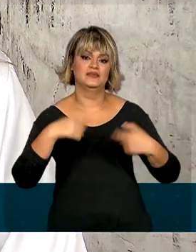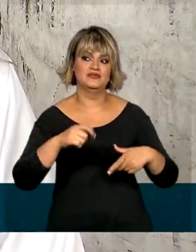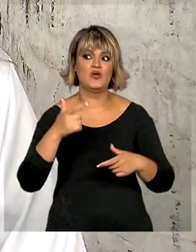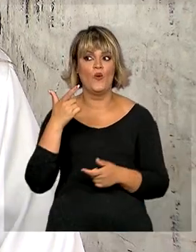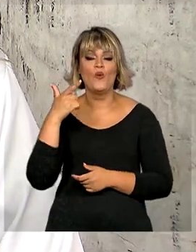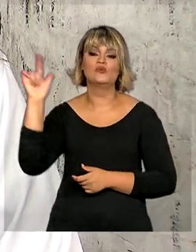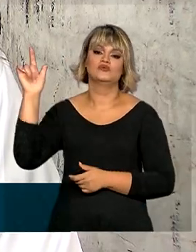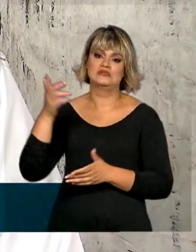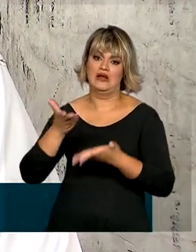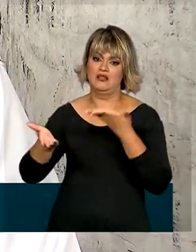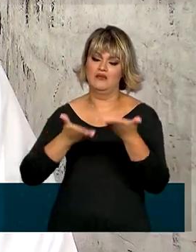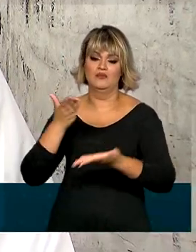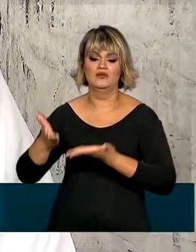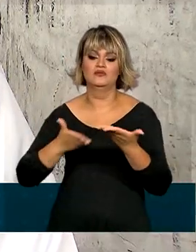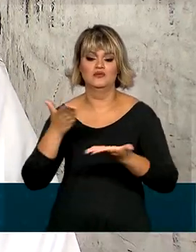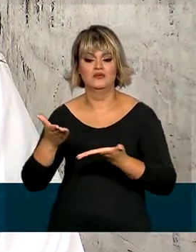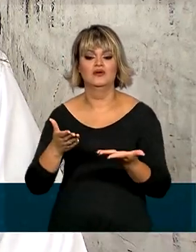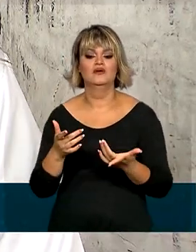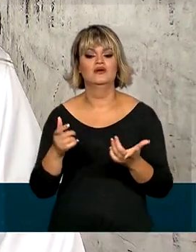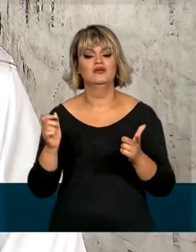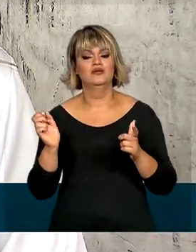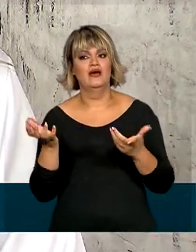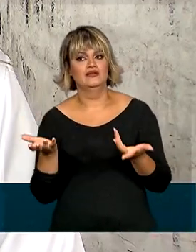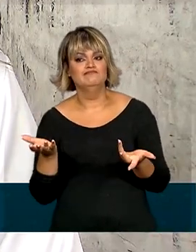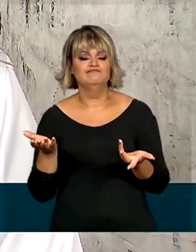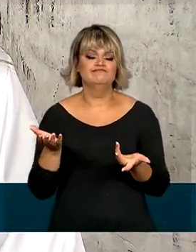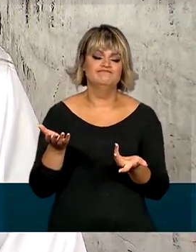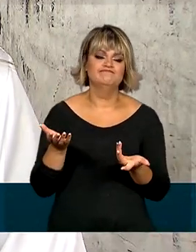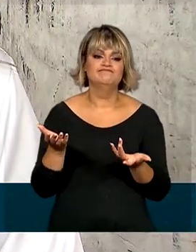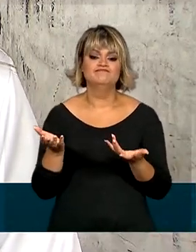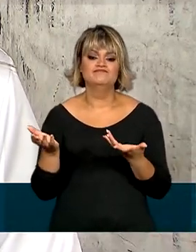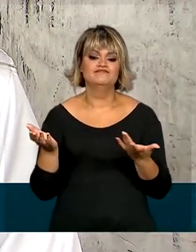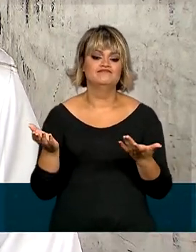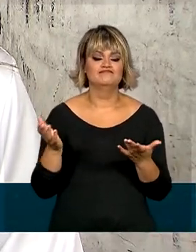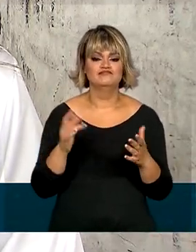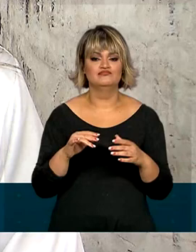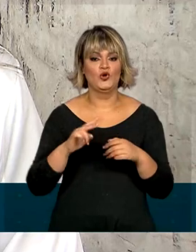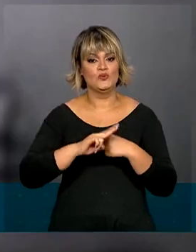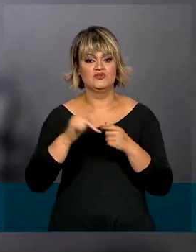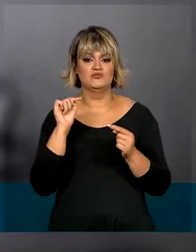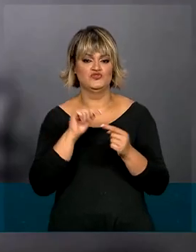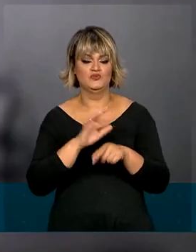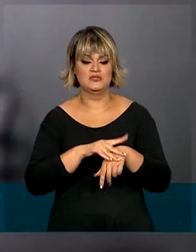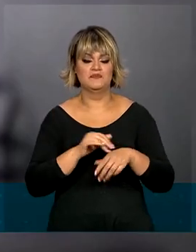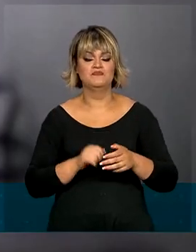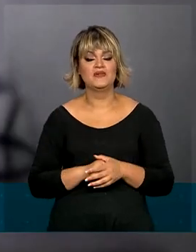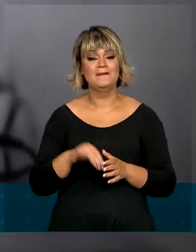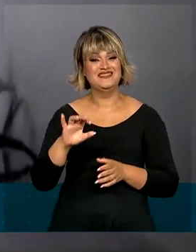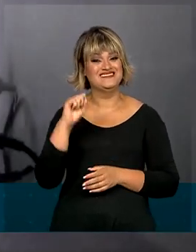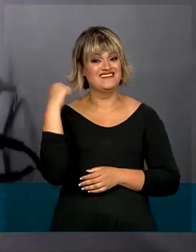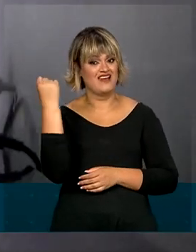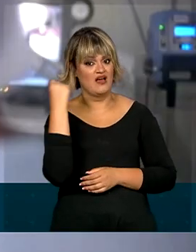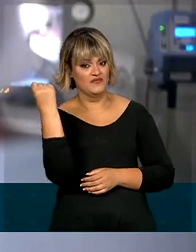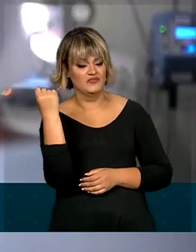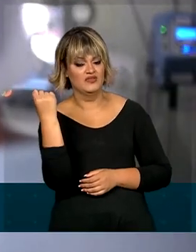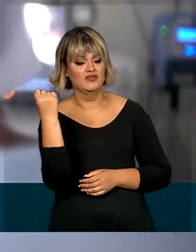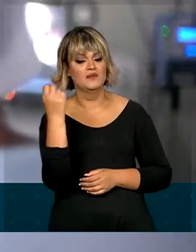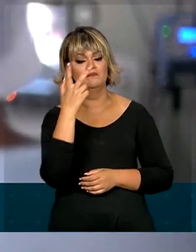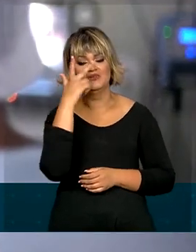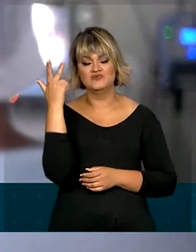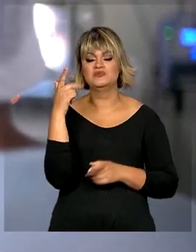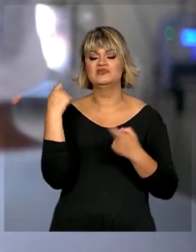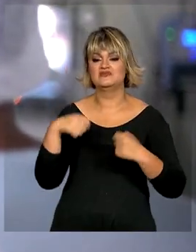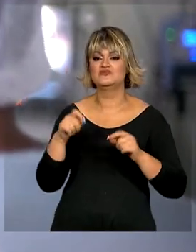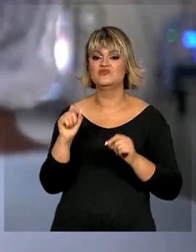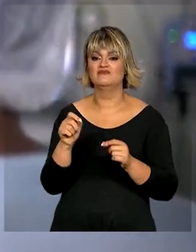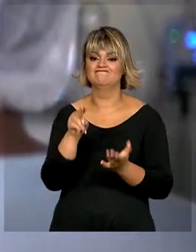serviços de saúde para condições que ficaram em decorrência da doença. Mas nos casos graves, o paciente